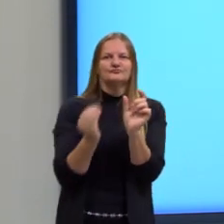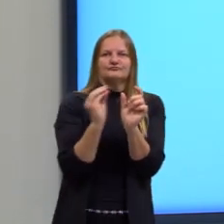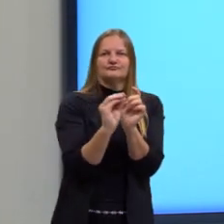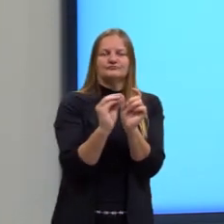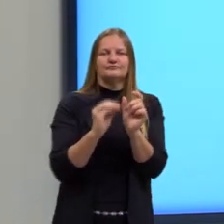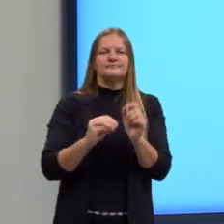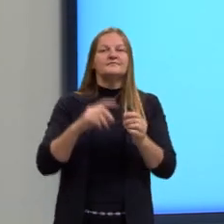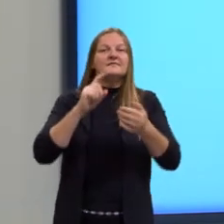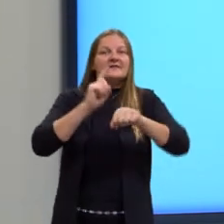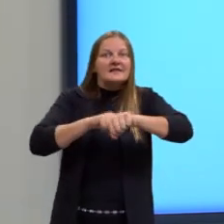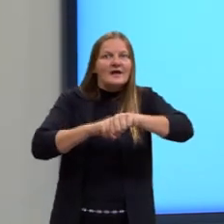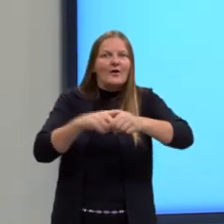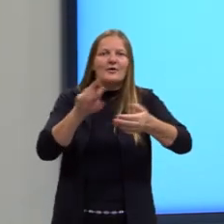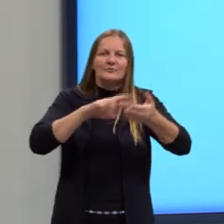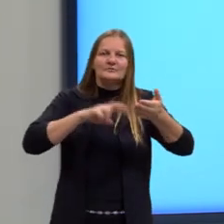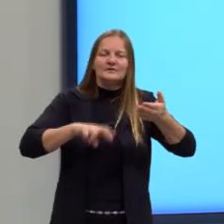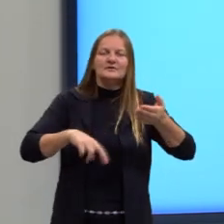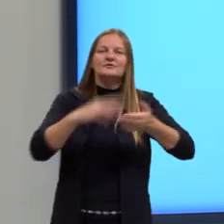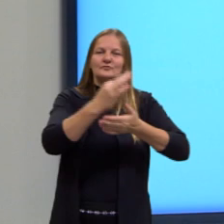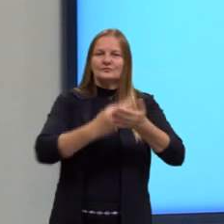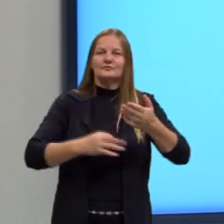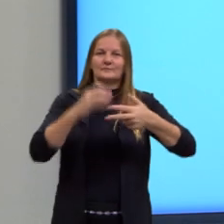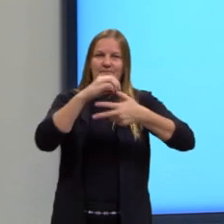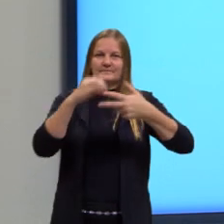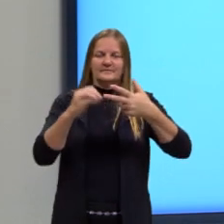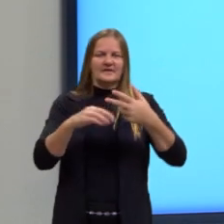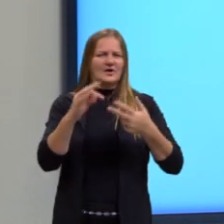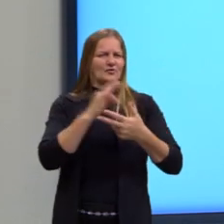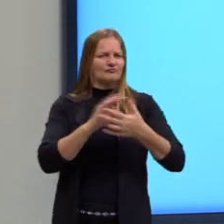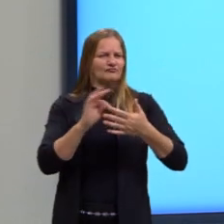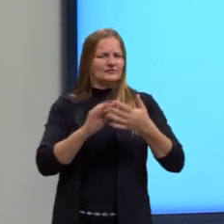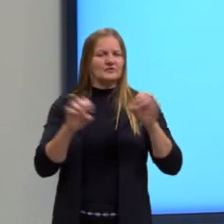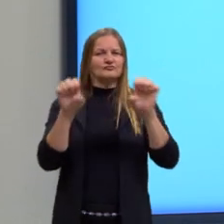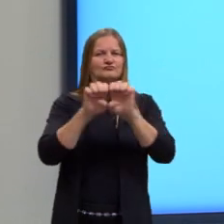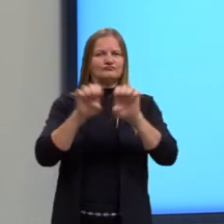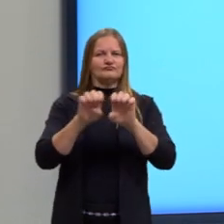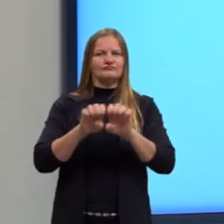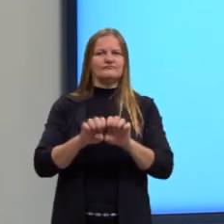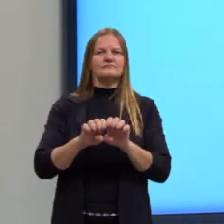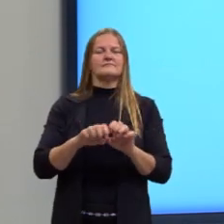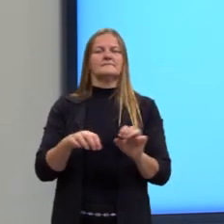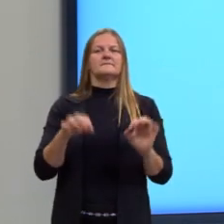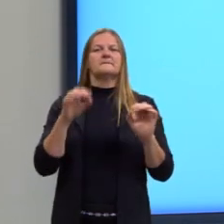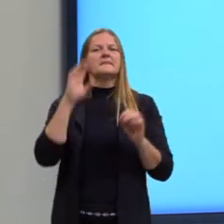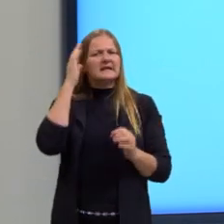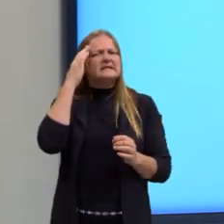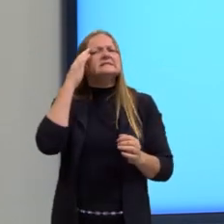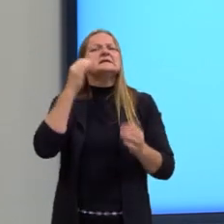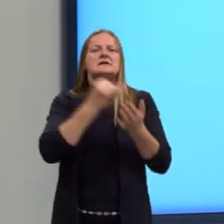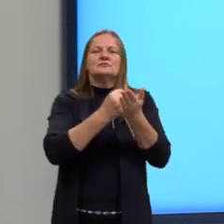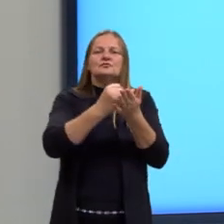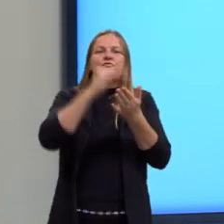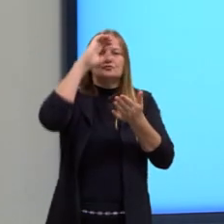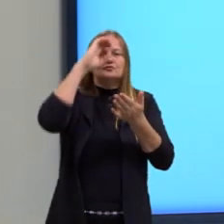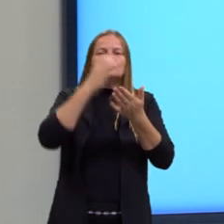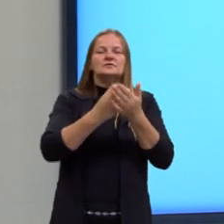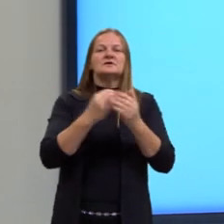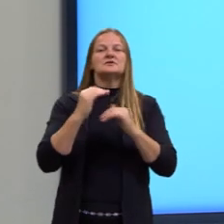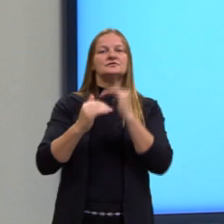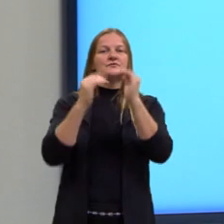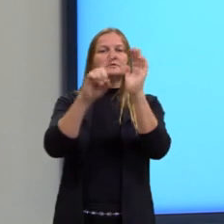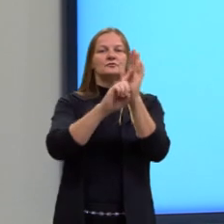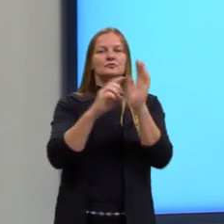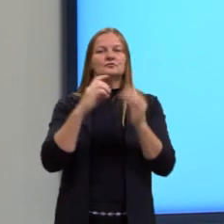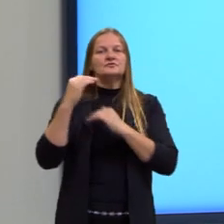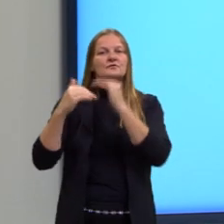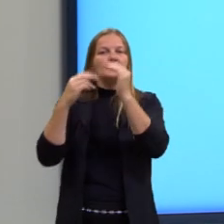eu estou lá produzindo meu texto bonito, bem estruturado, sei o que é a tese na introdução, sei o que é desenvolvimento um,